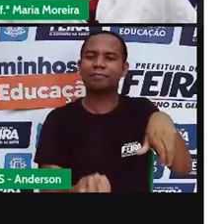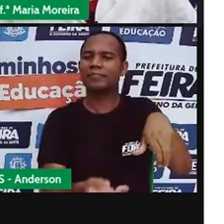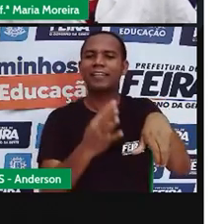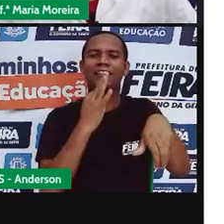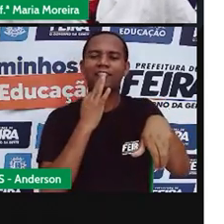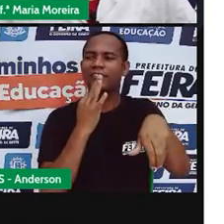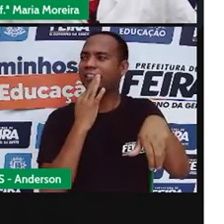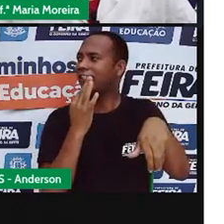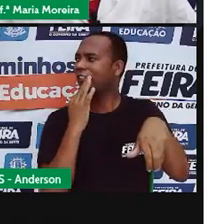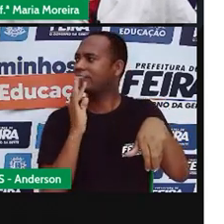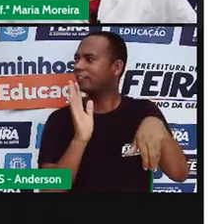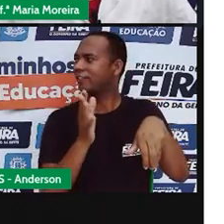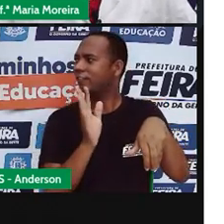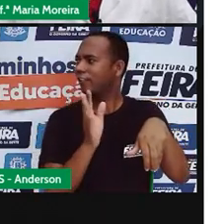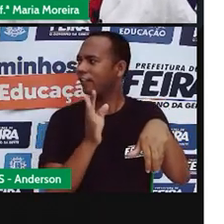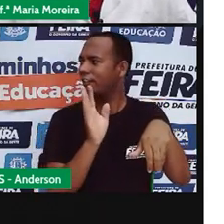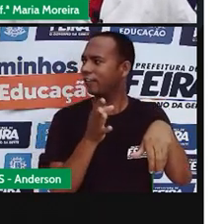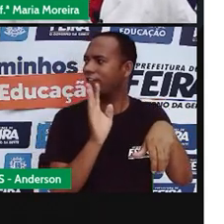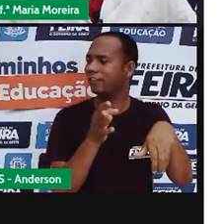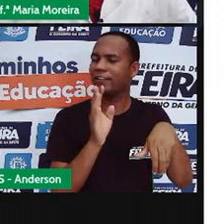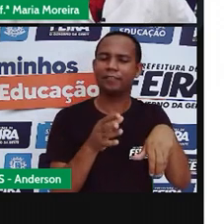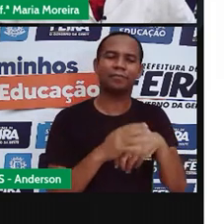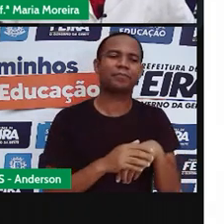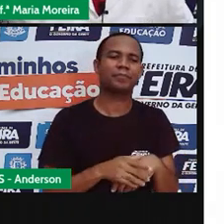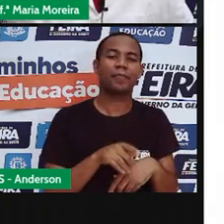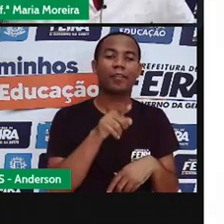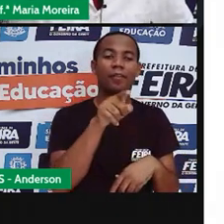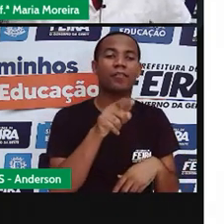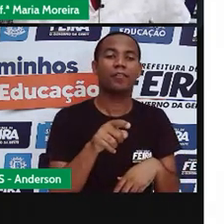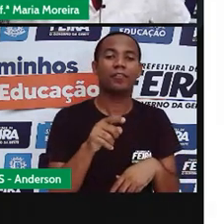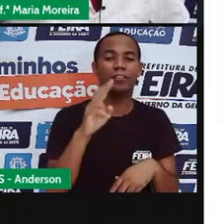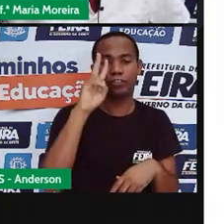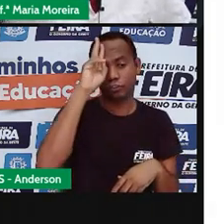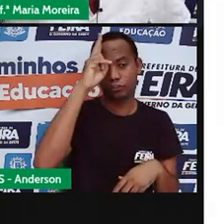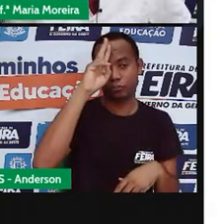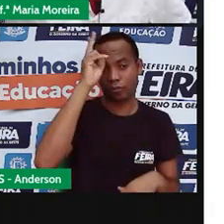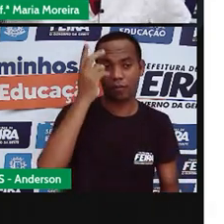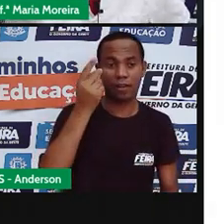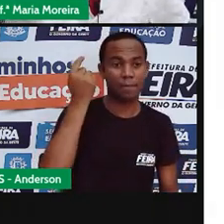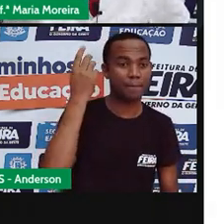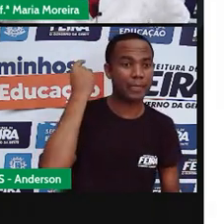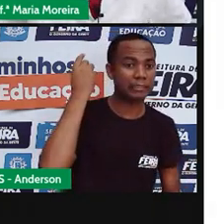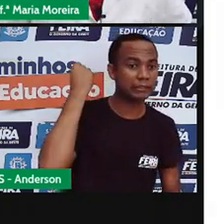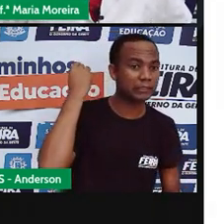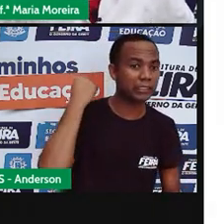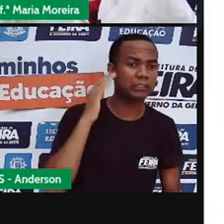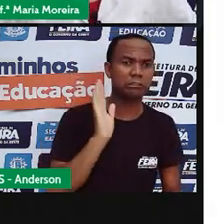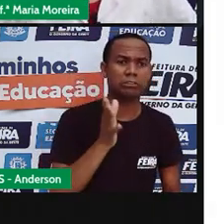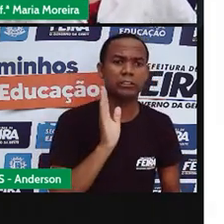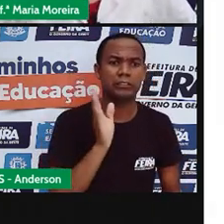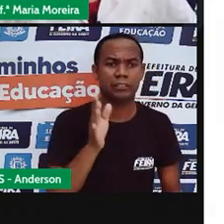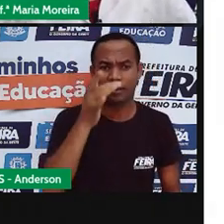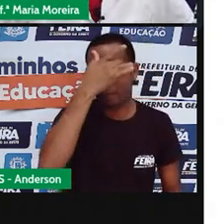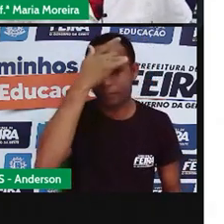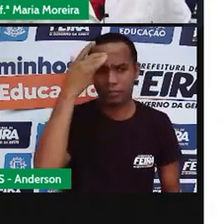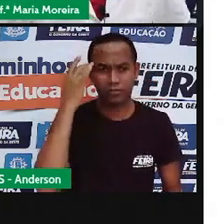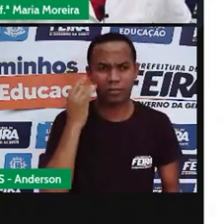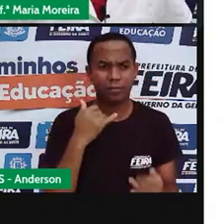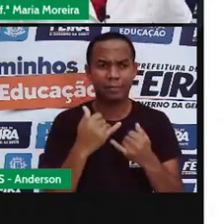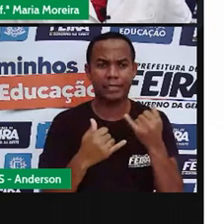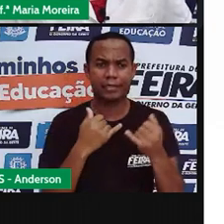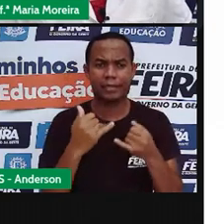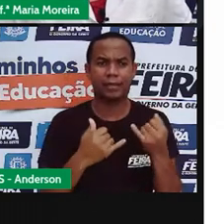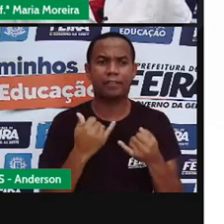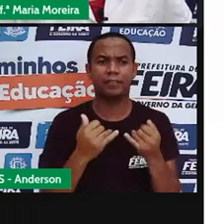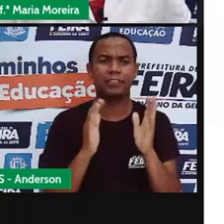Isso, você joga, né? O jogo de origem pré-histórica, olha só. Desde o período da pré-história que as pessoas já brincavam com esse daí. Pode